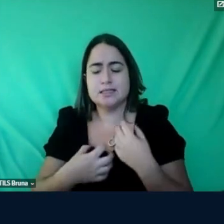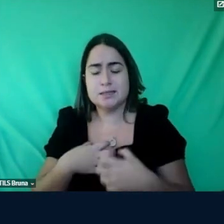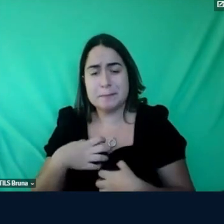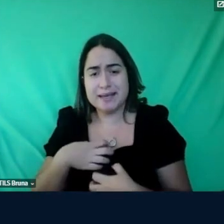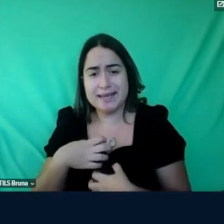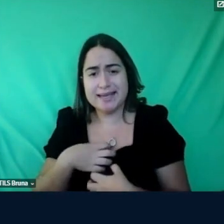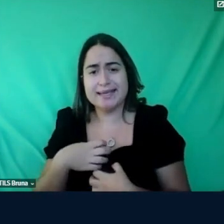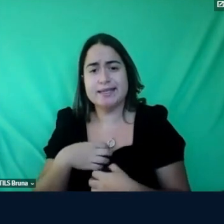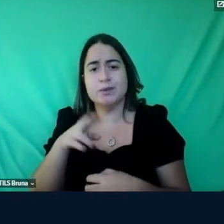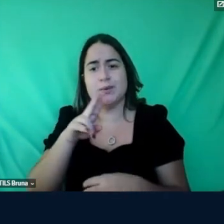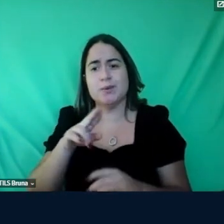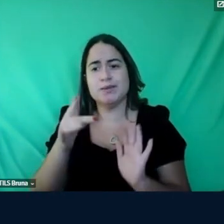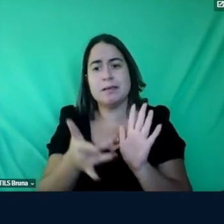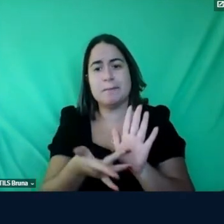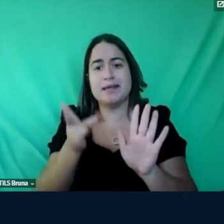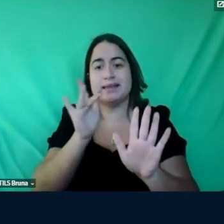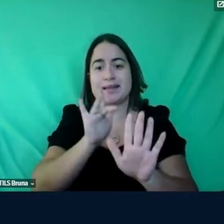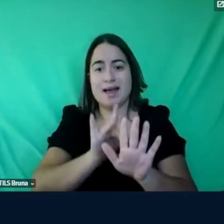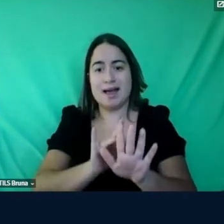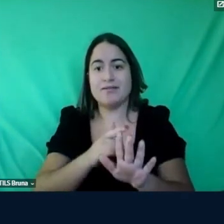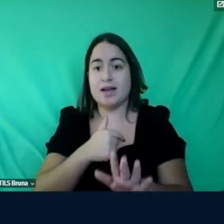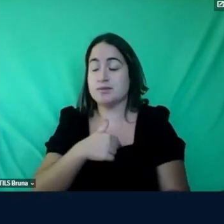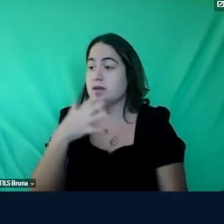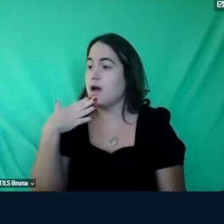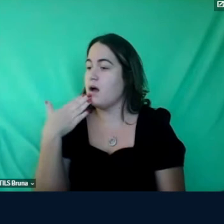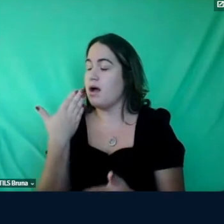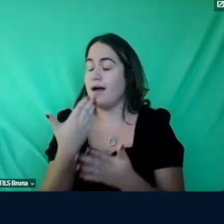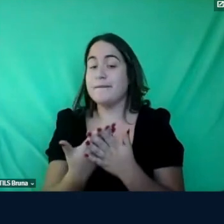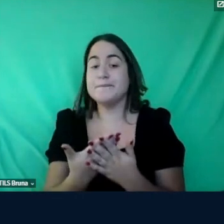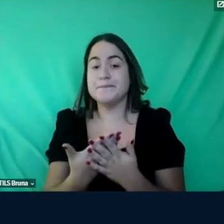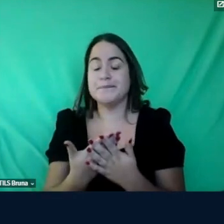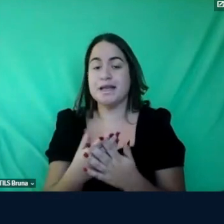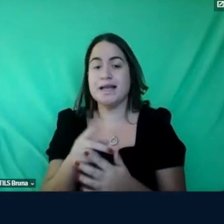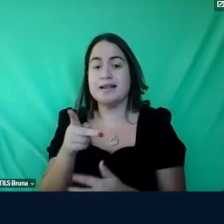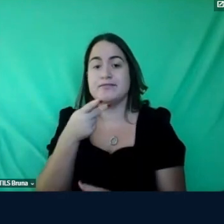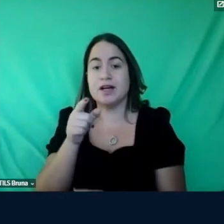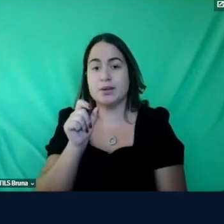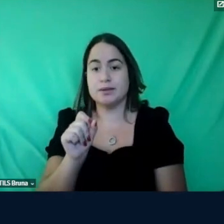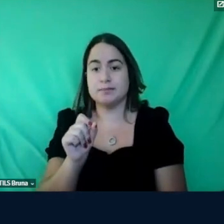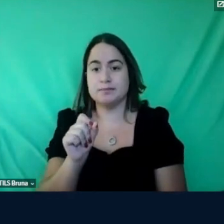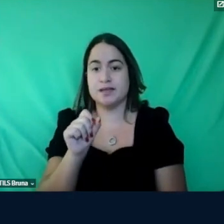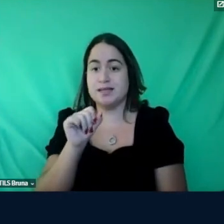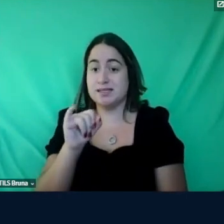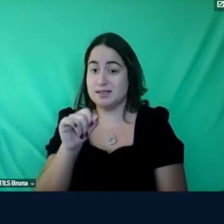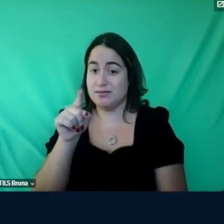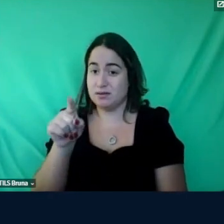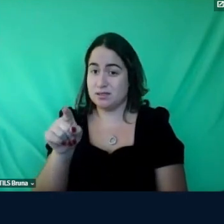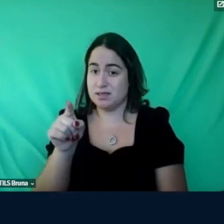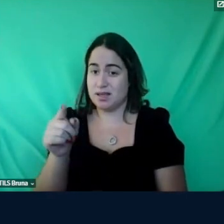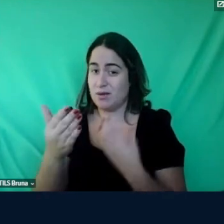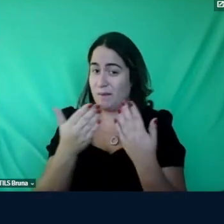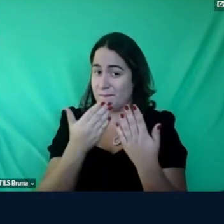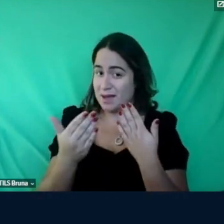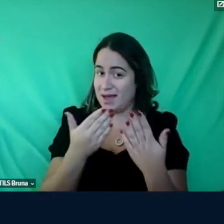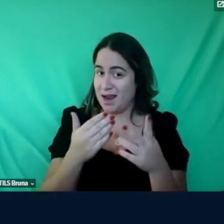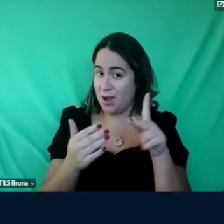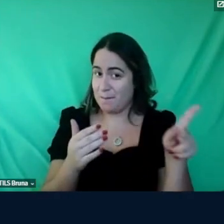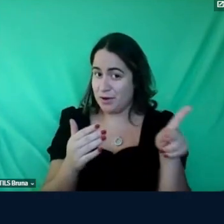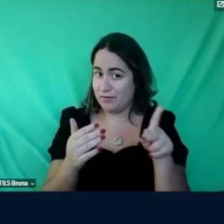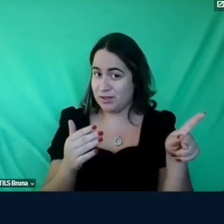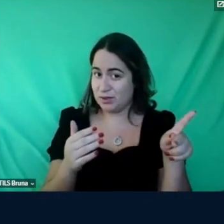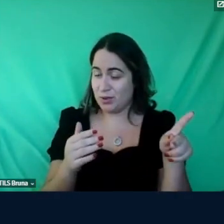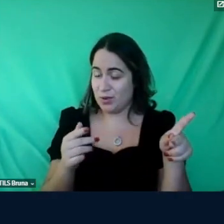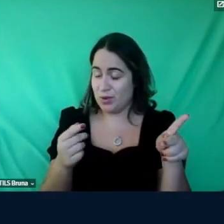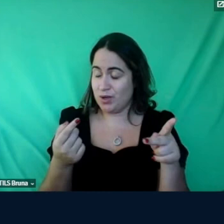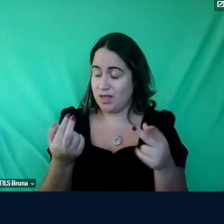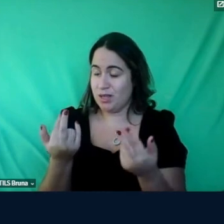metáforas nos livros dele e eu sou encantada e ele diz assim que se você for comparar o trabalho do professor com uma orquestra